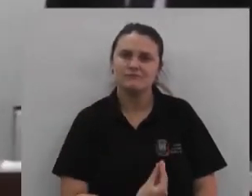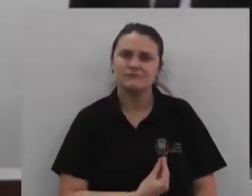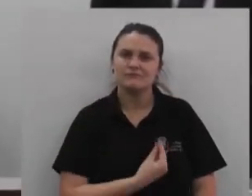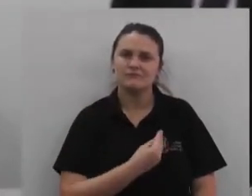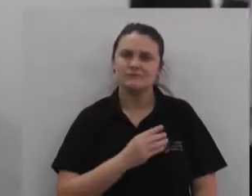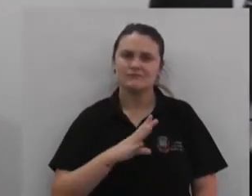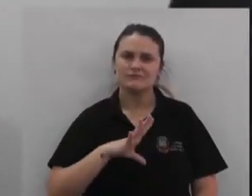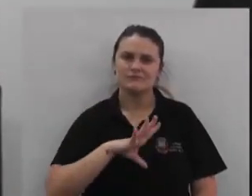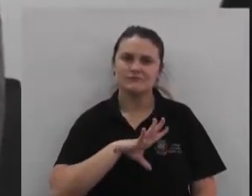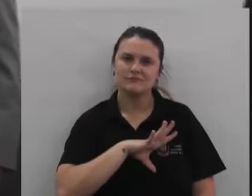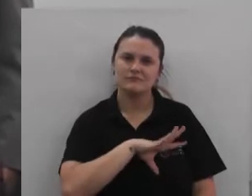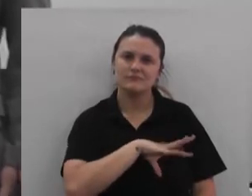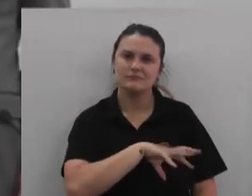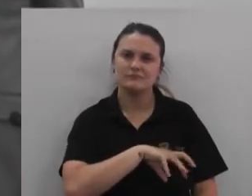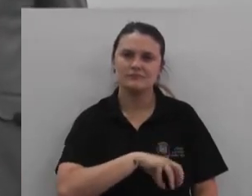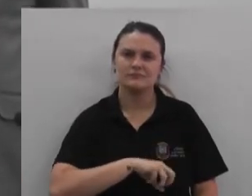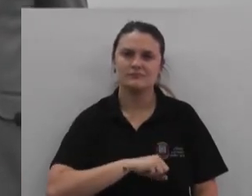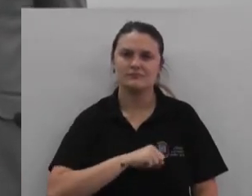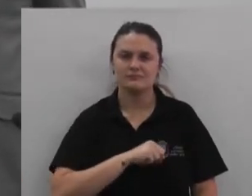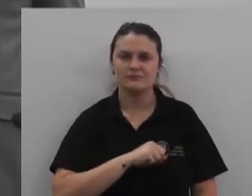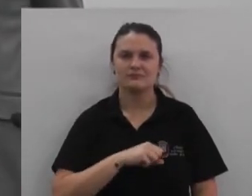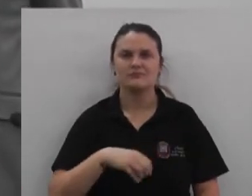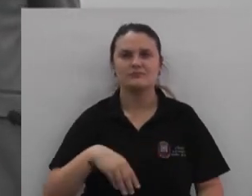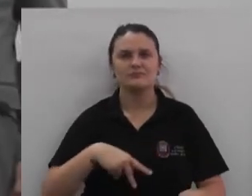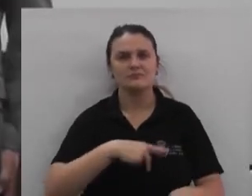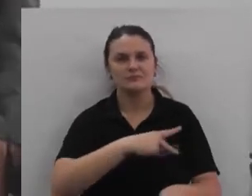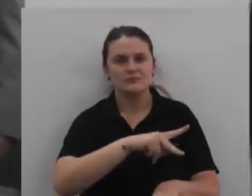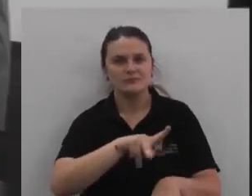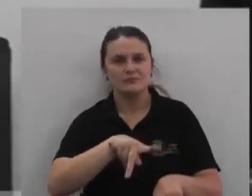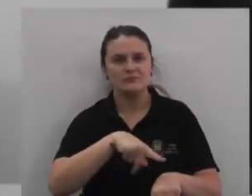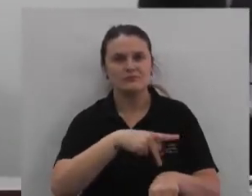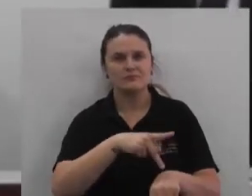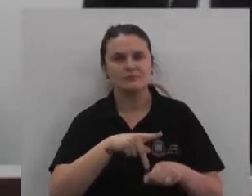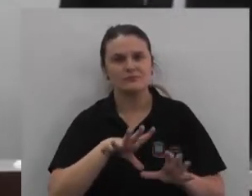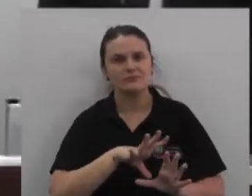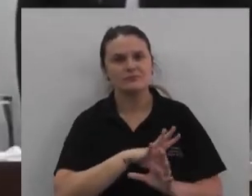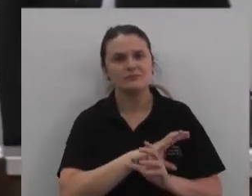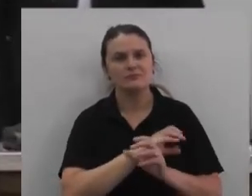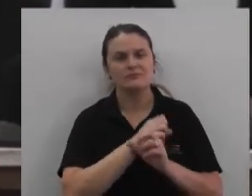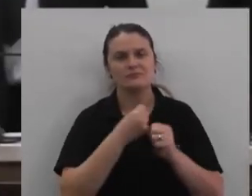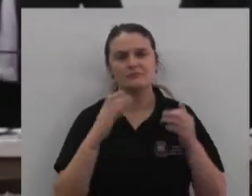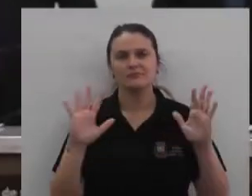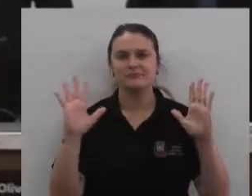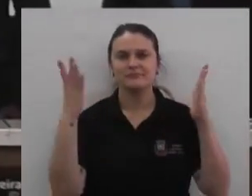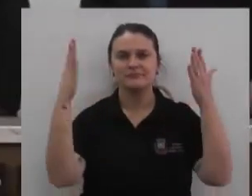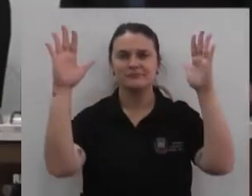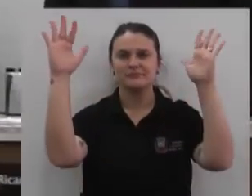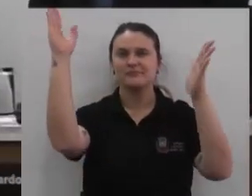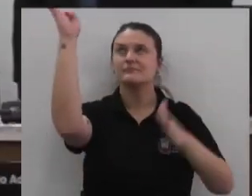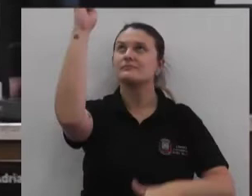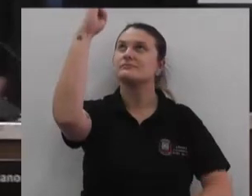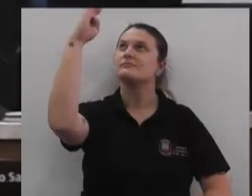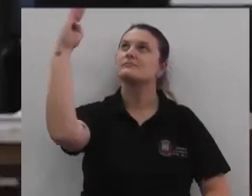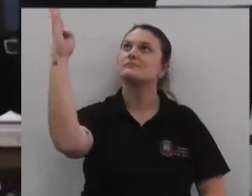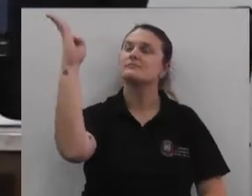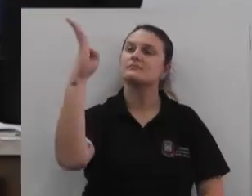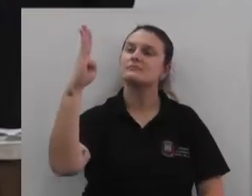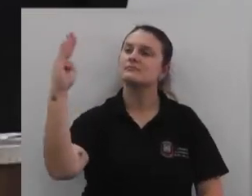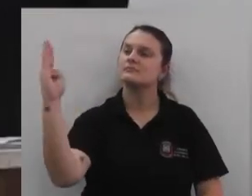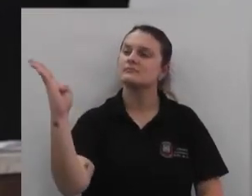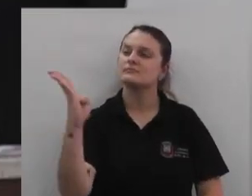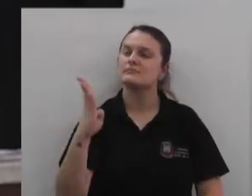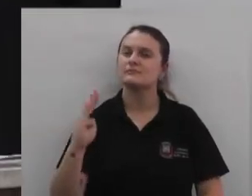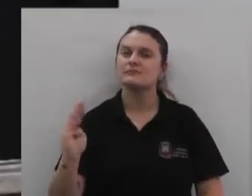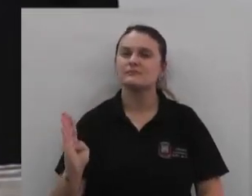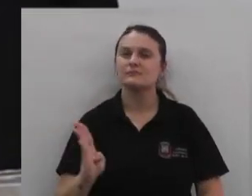mais vida Nossa vida, no teu seio, mais amores Ó pátria amada, toda a terra, salve e